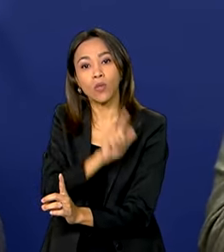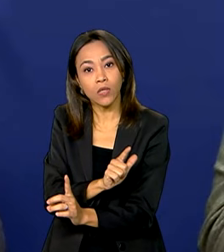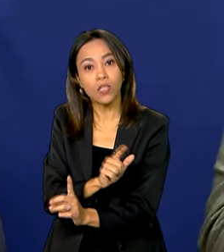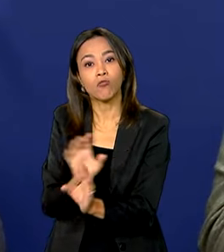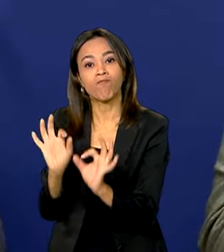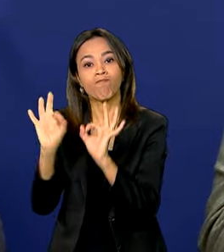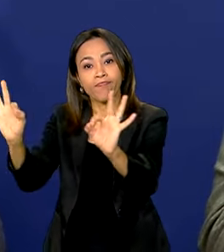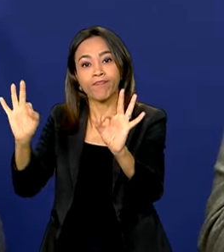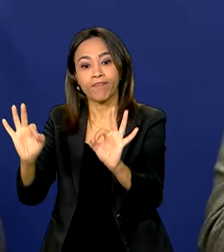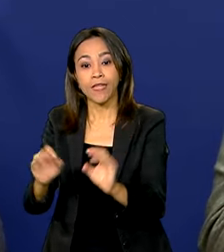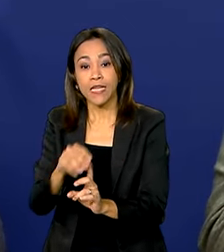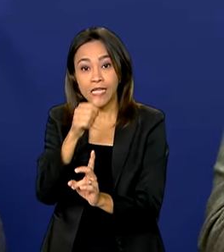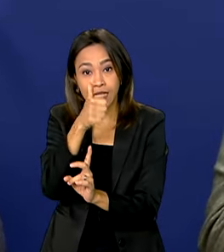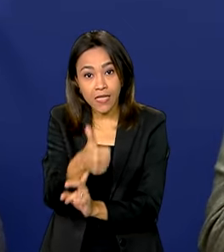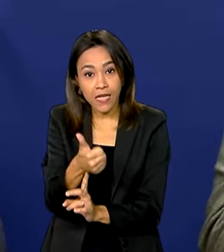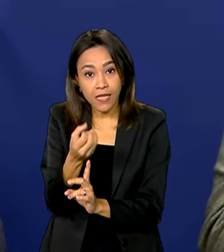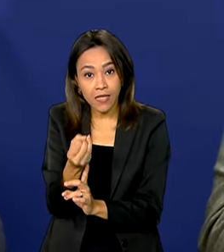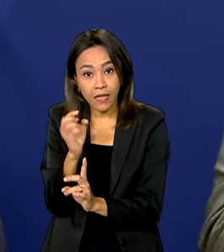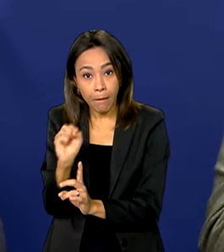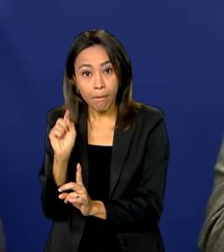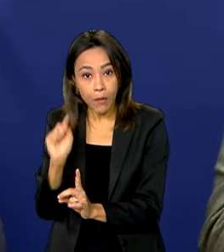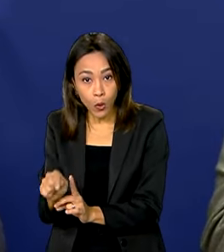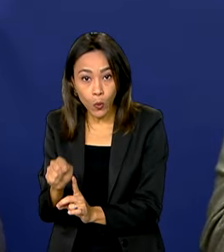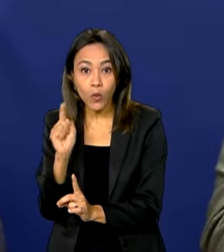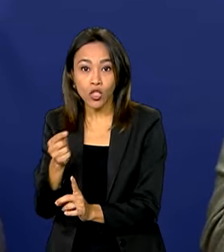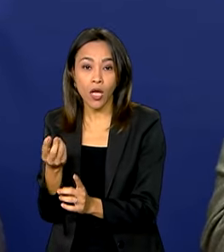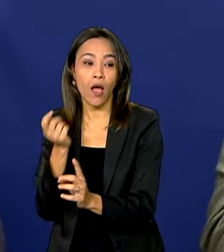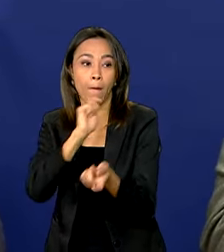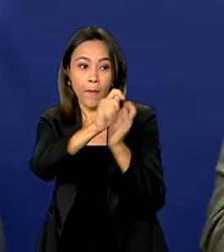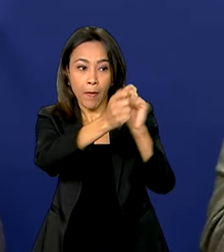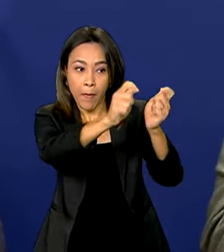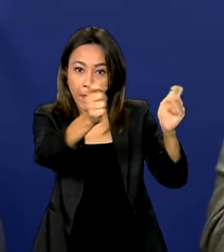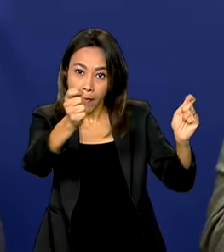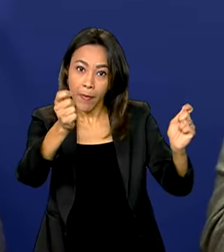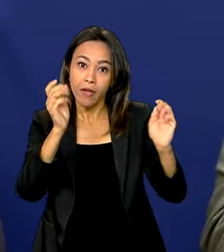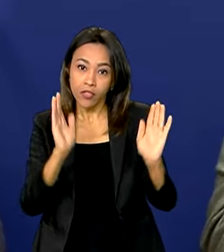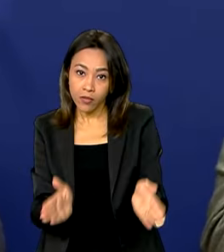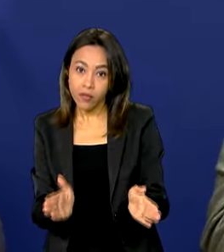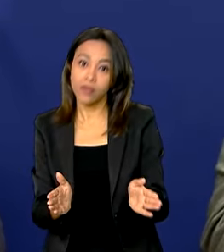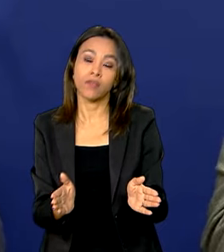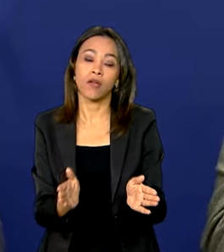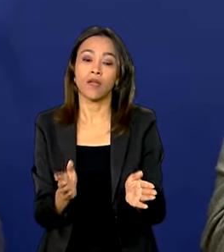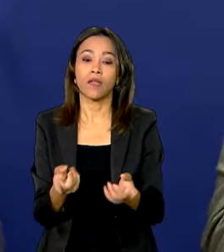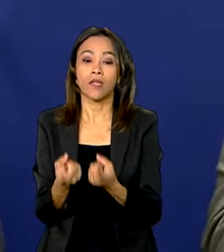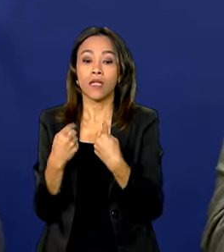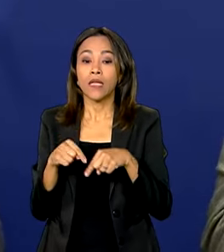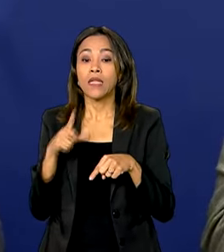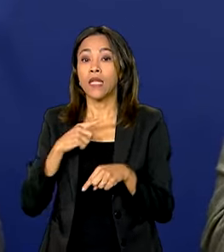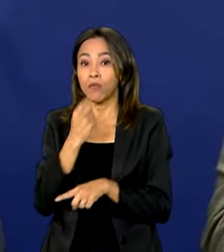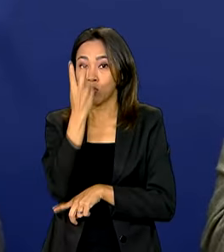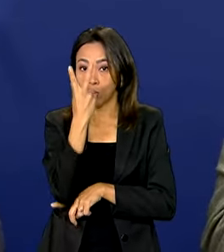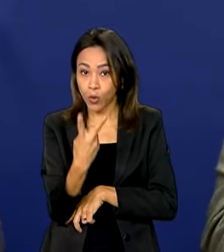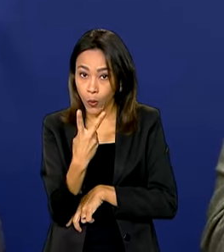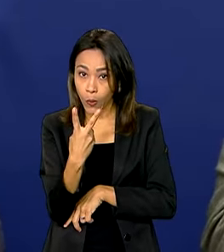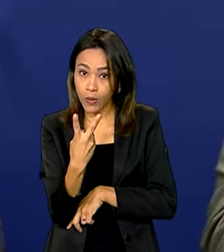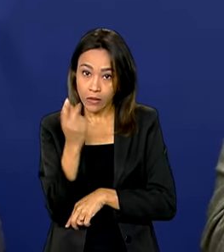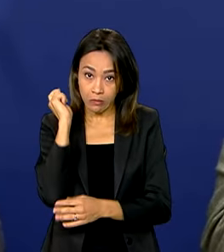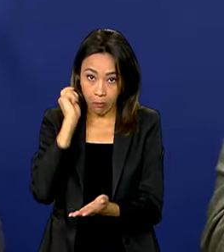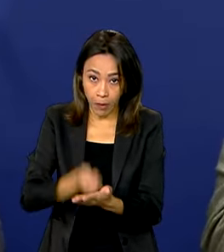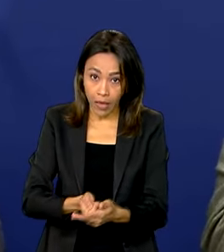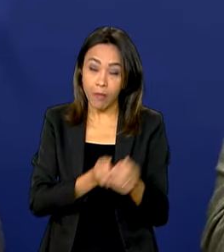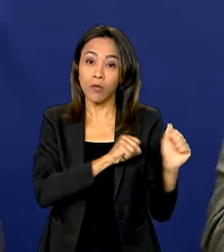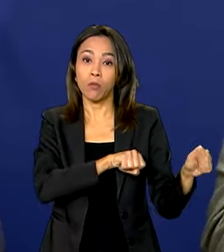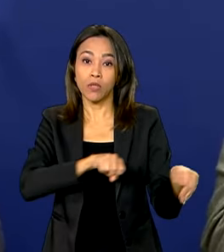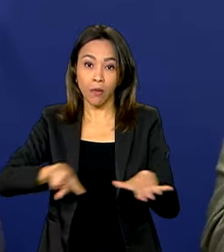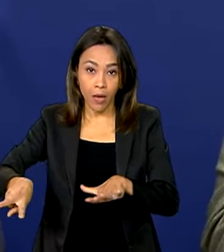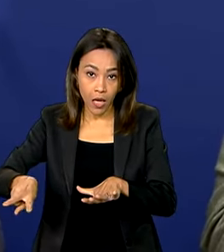destes 160 mil já foram enviados para pagamento. Nós temos dois pagamentos semanais, o pagamento que é